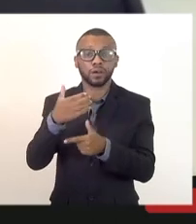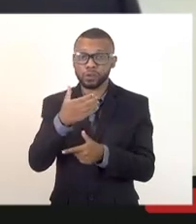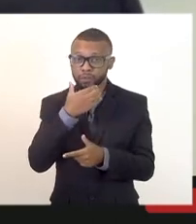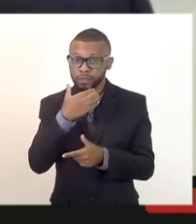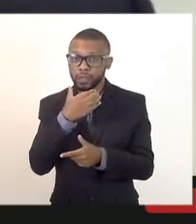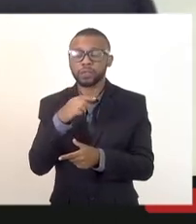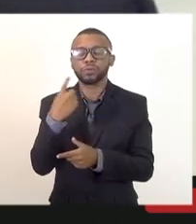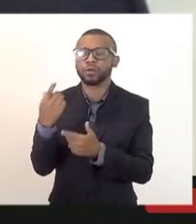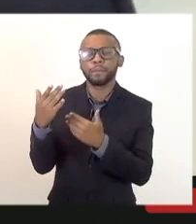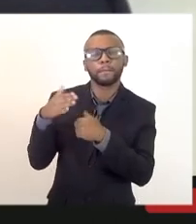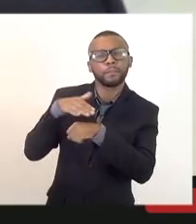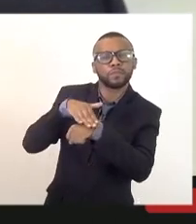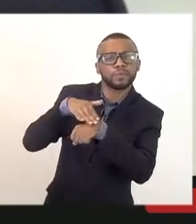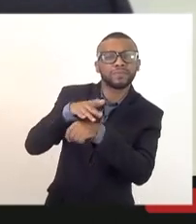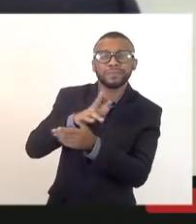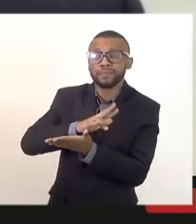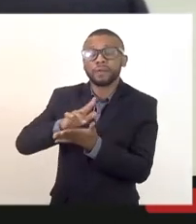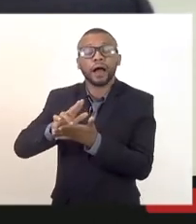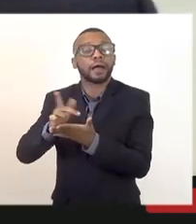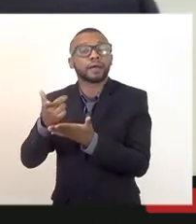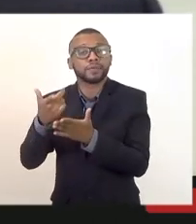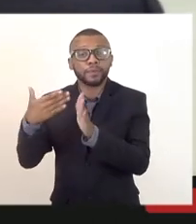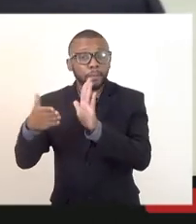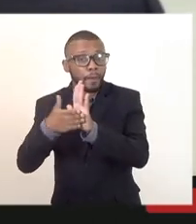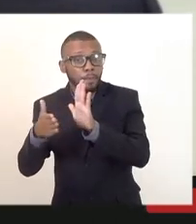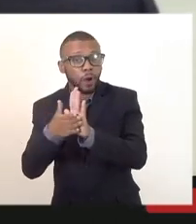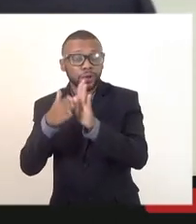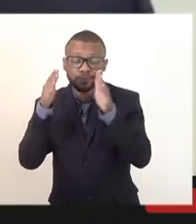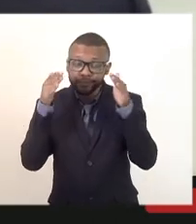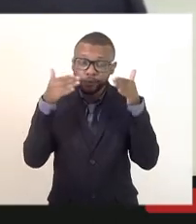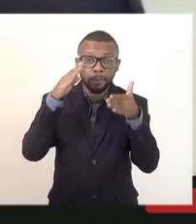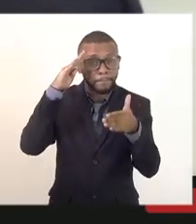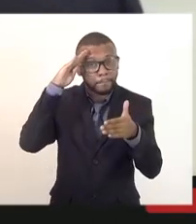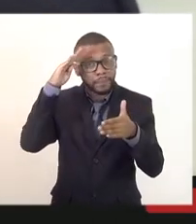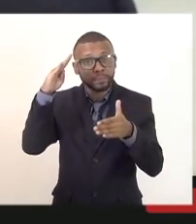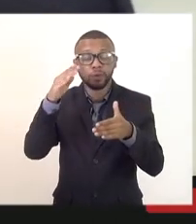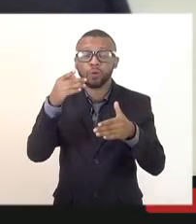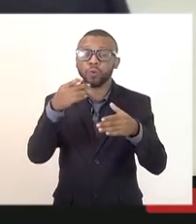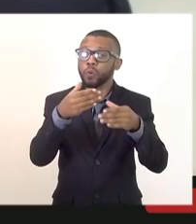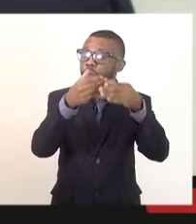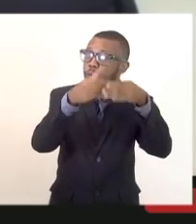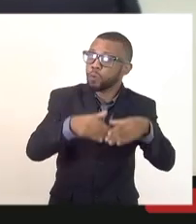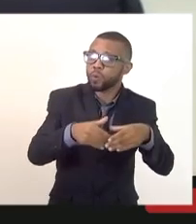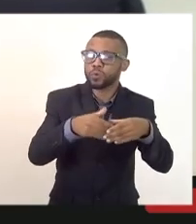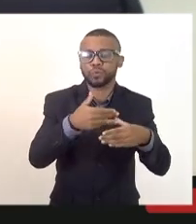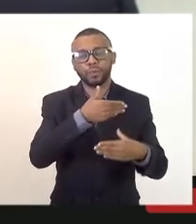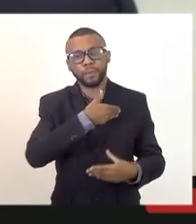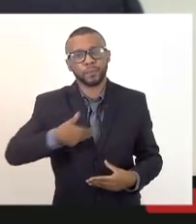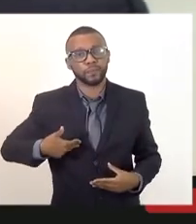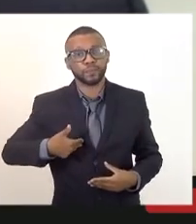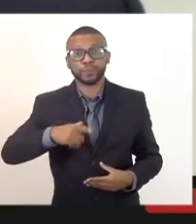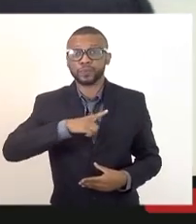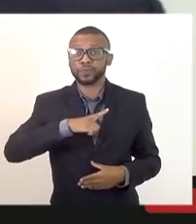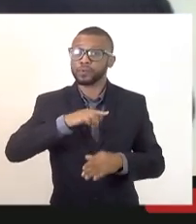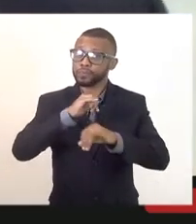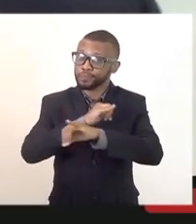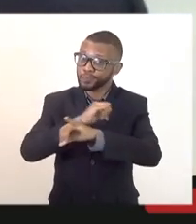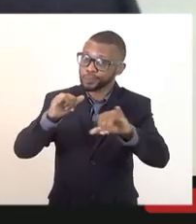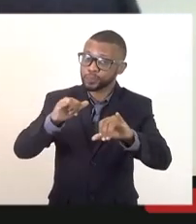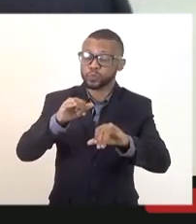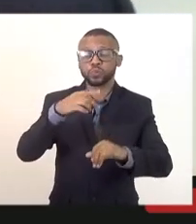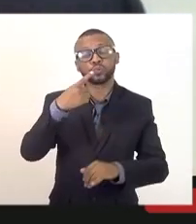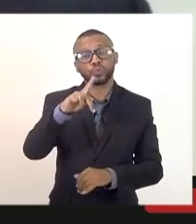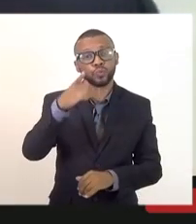perfeito concursos públicos já havia ali a manifestação sua do corpo de bombeiros de que ainda sendo um ambiente muito